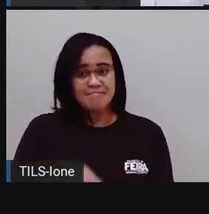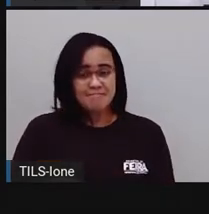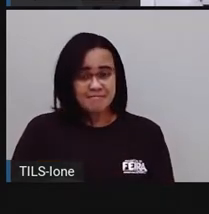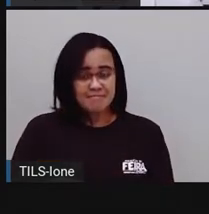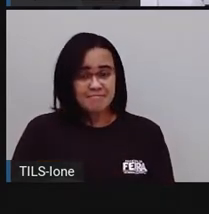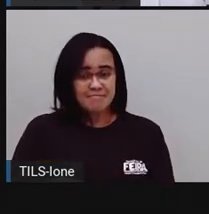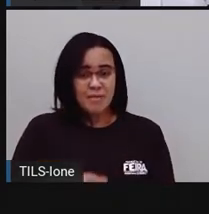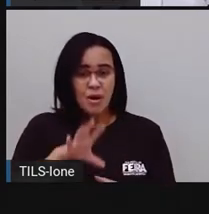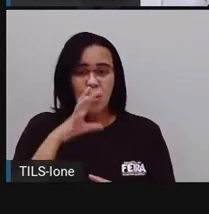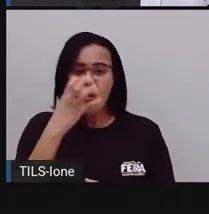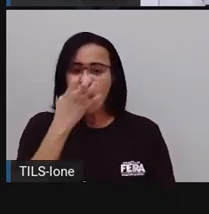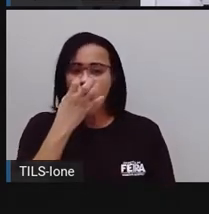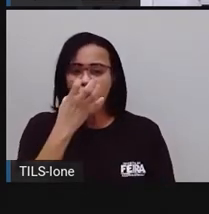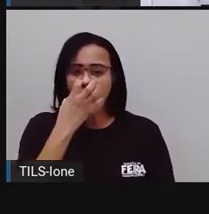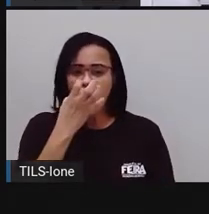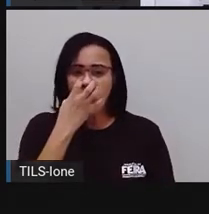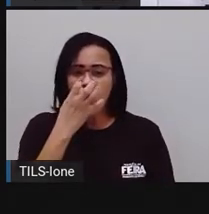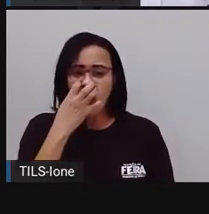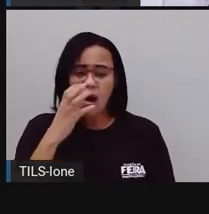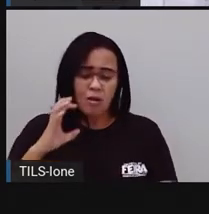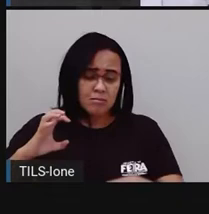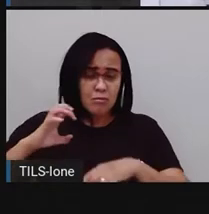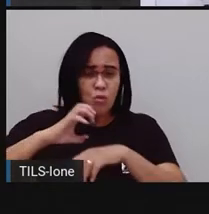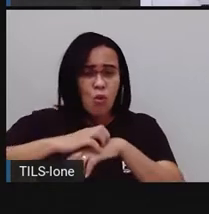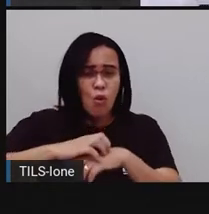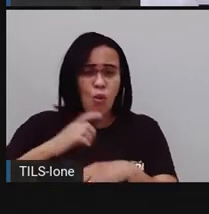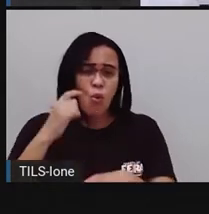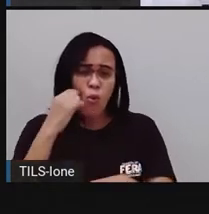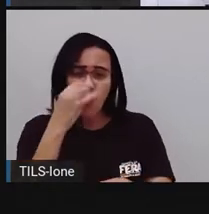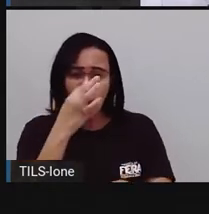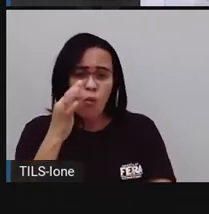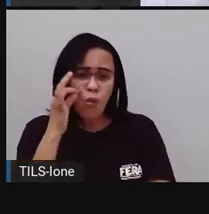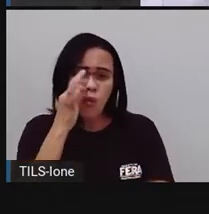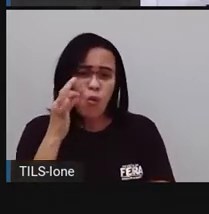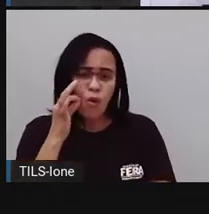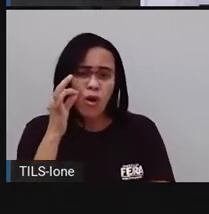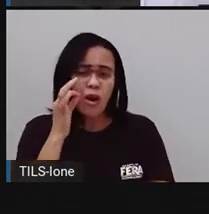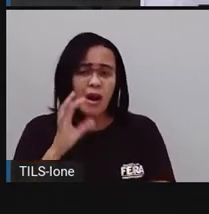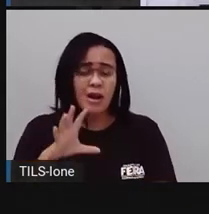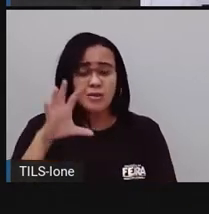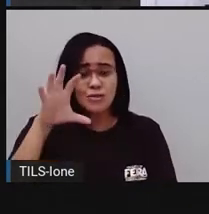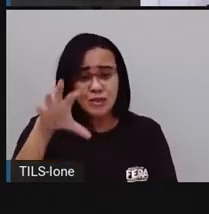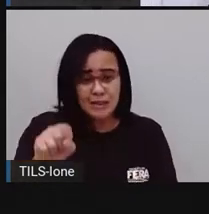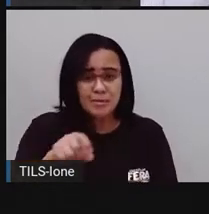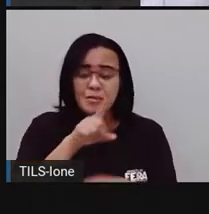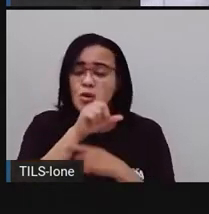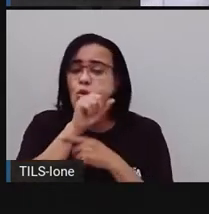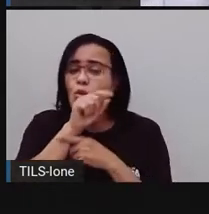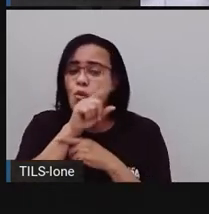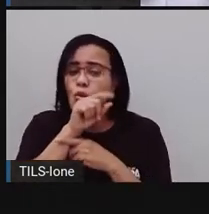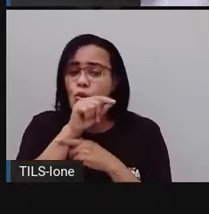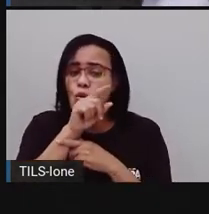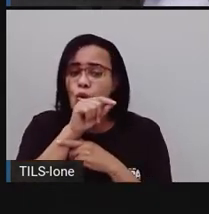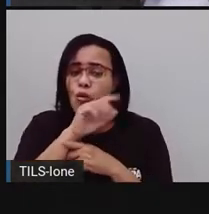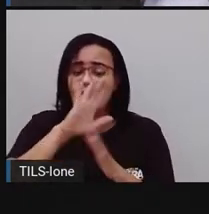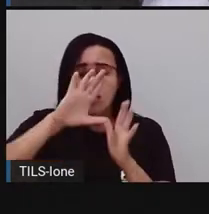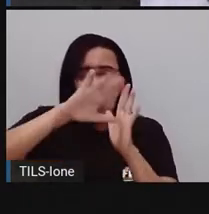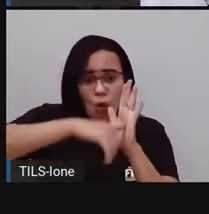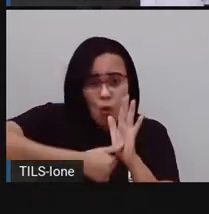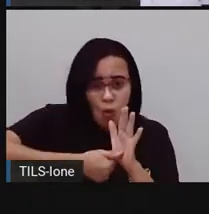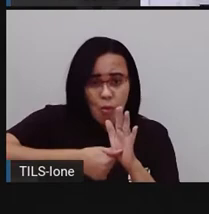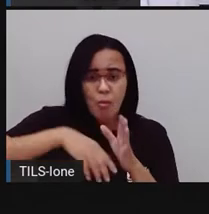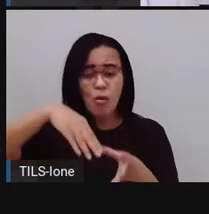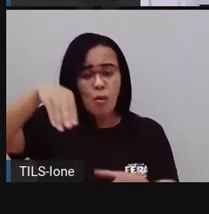cão que mordeu o gato, que prendeu o corvo, que roubou o pano, que cobria o anel